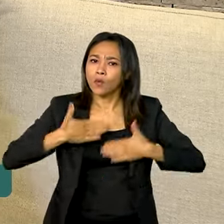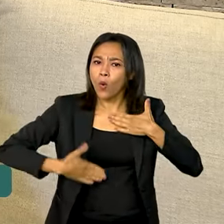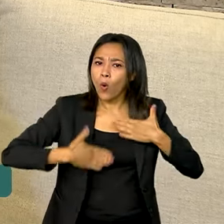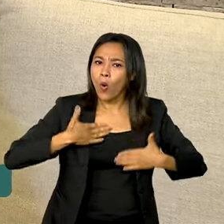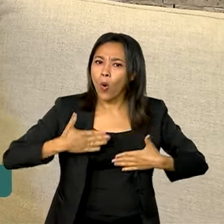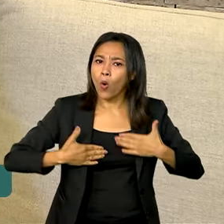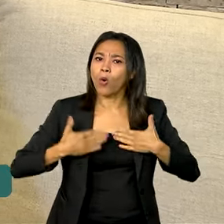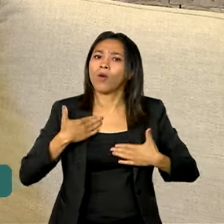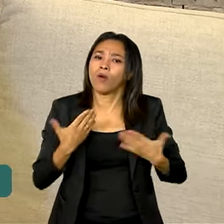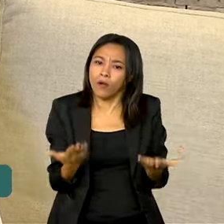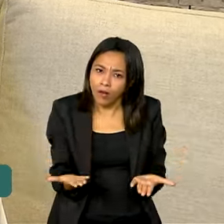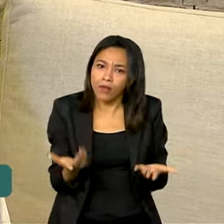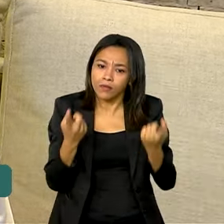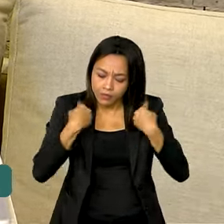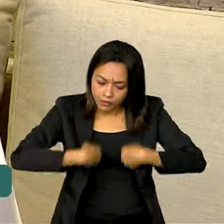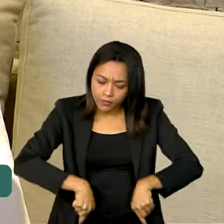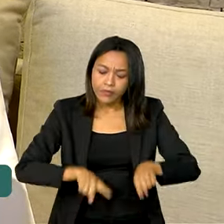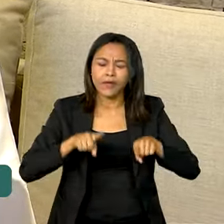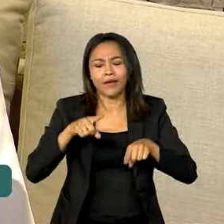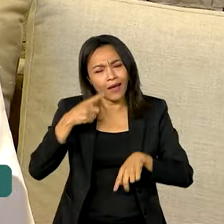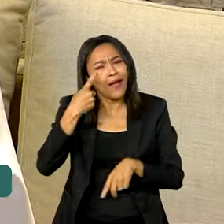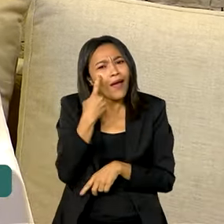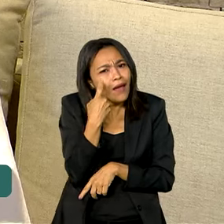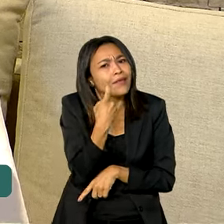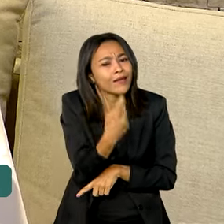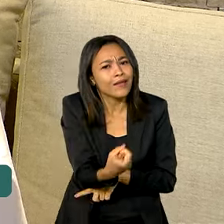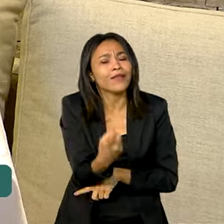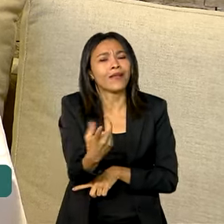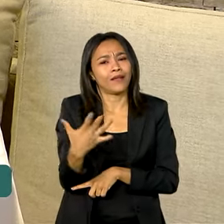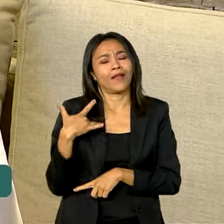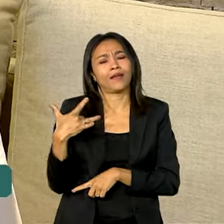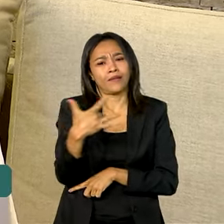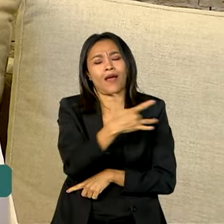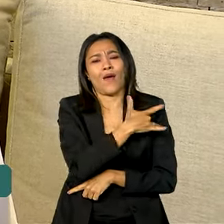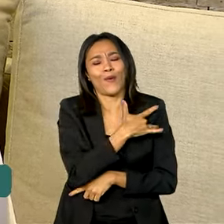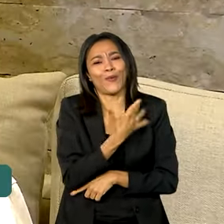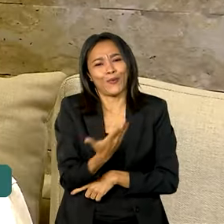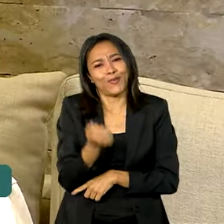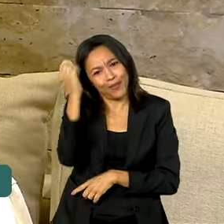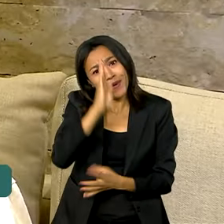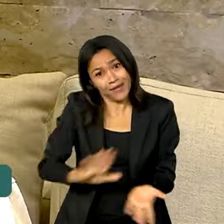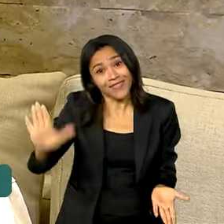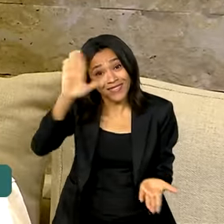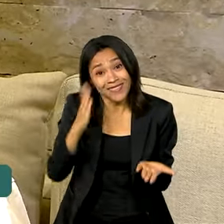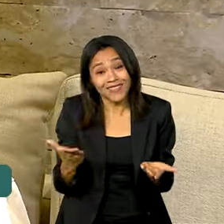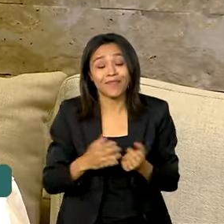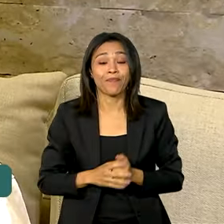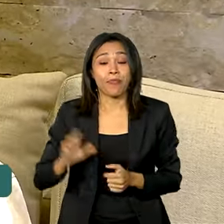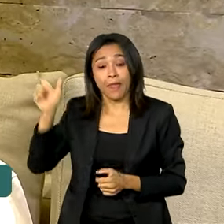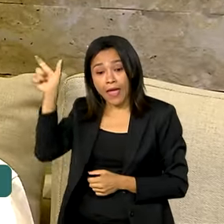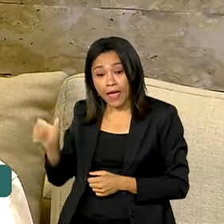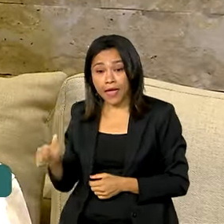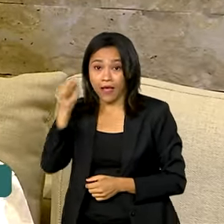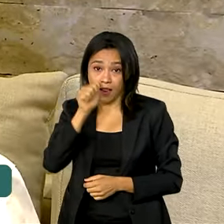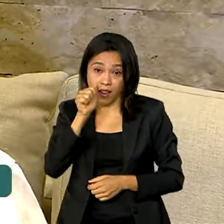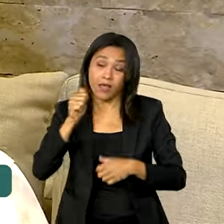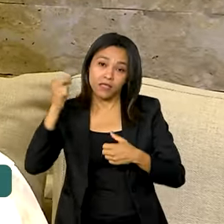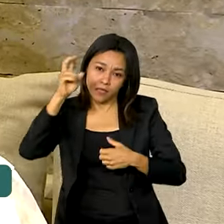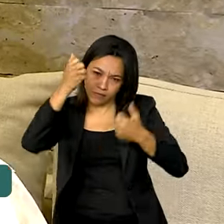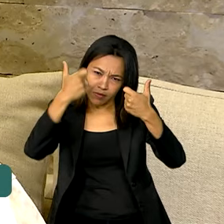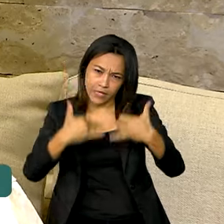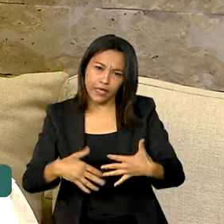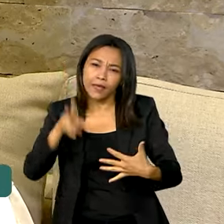com certeza é muito interessante para a saúde geral aqui do nosso país. Fabiana lembra que o acompanhamento de um